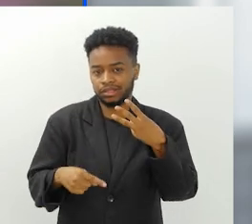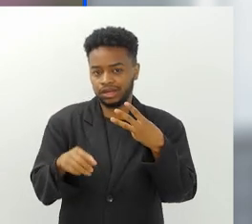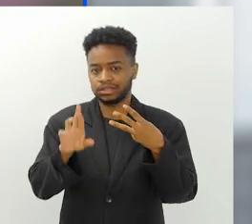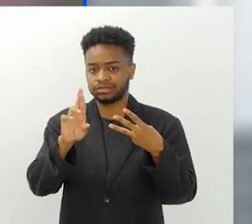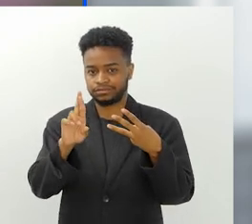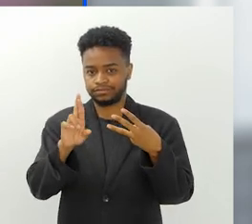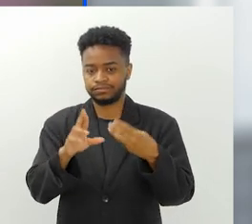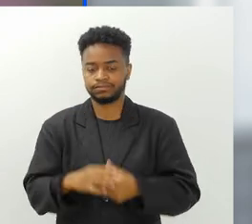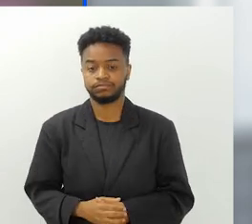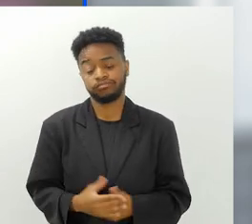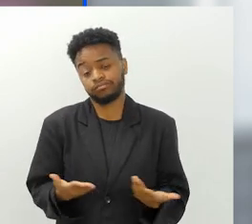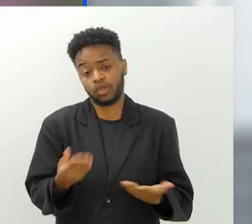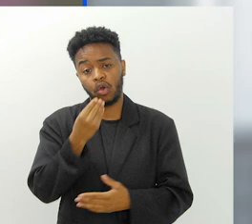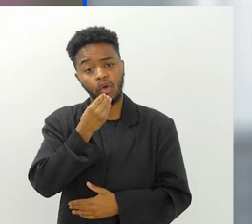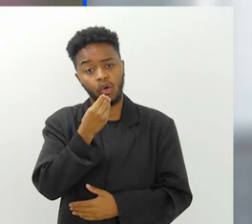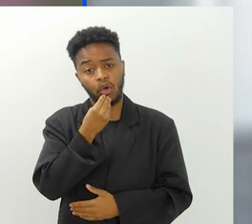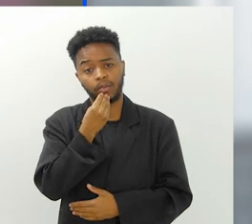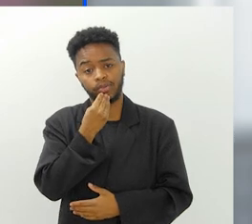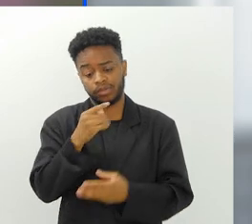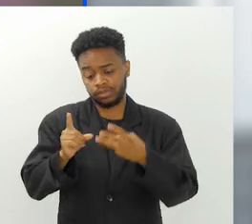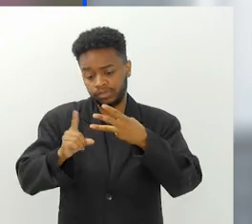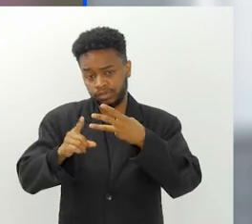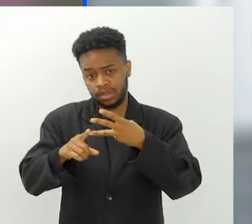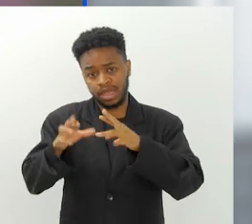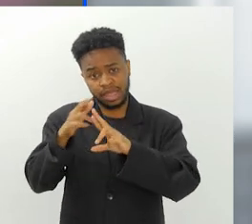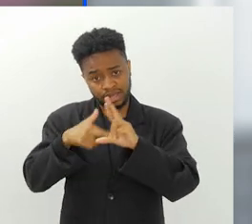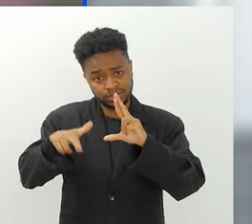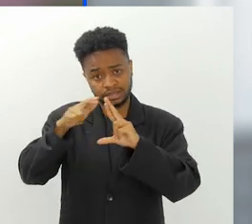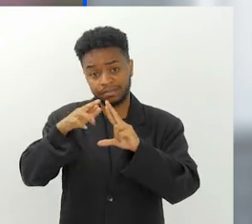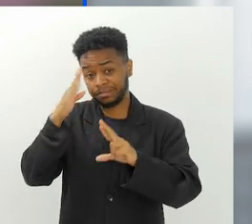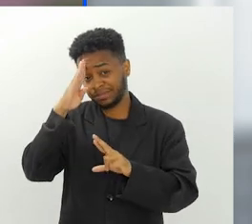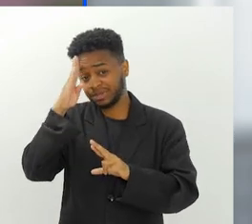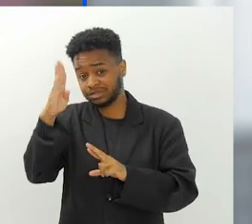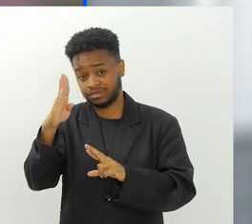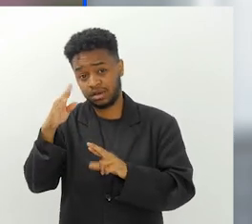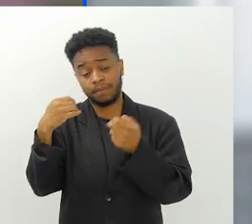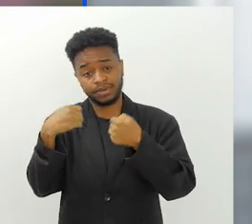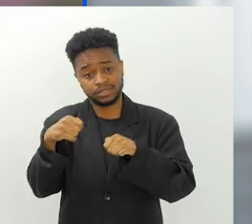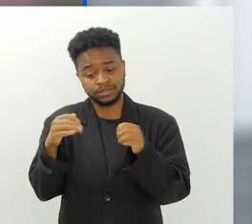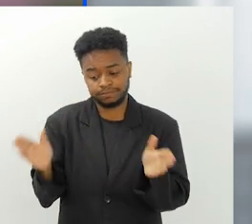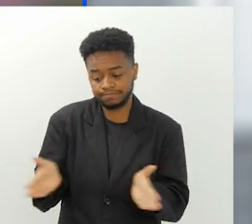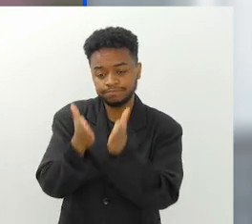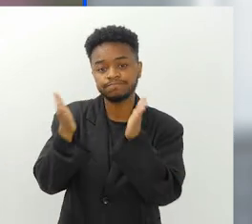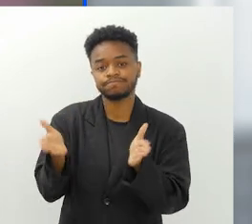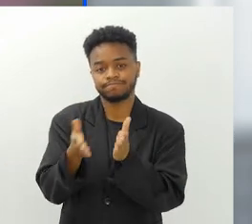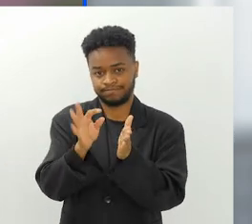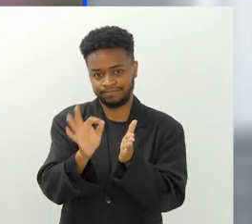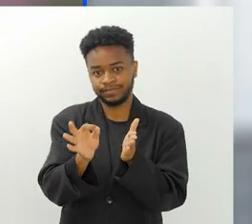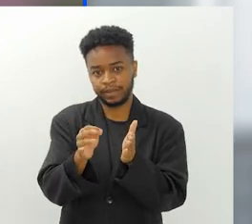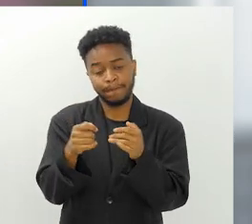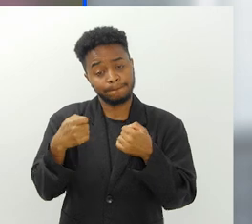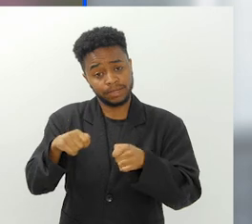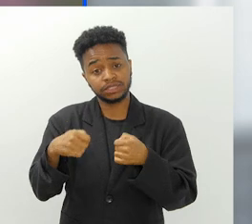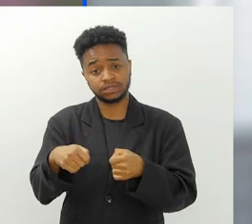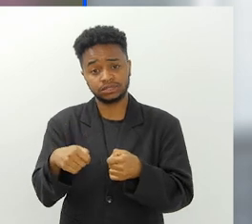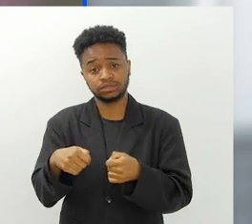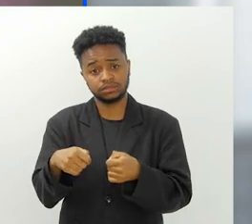RRR. E, claro, a parte de reciclagem é fundamental que exista incentivo,